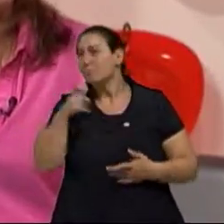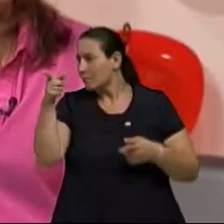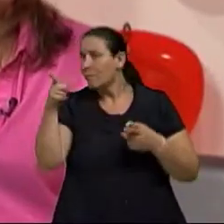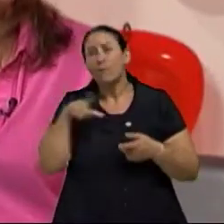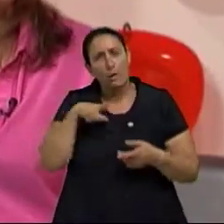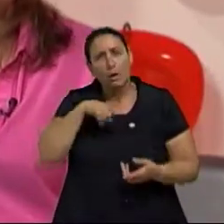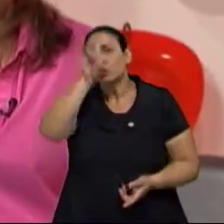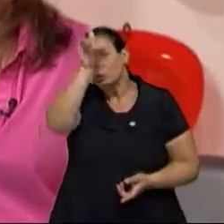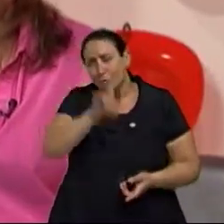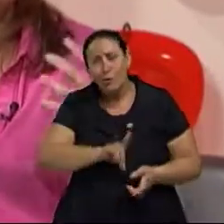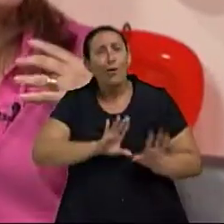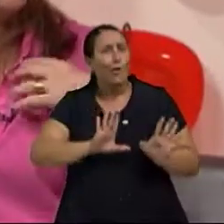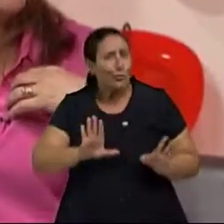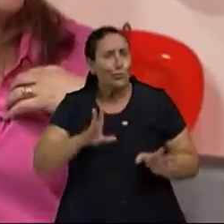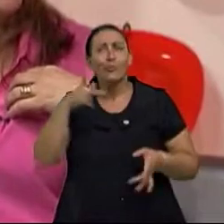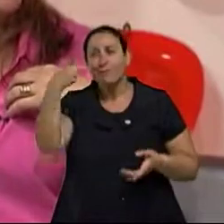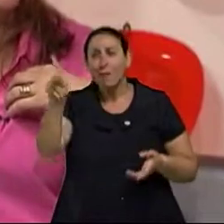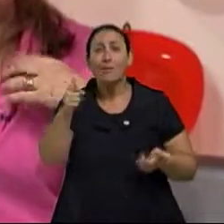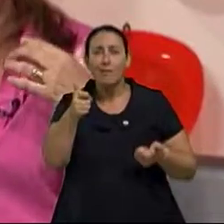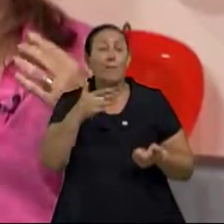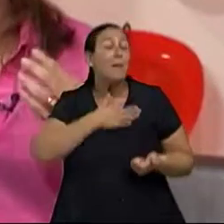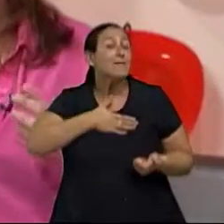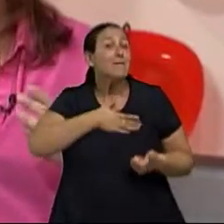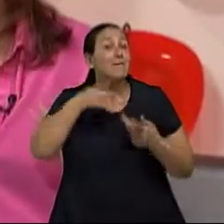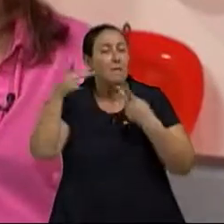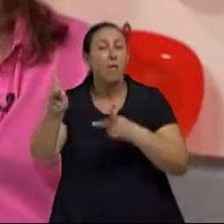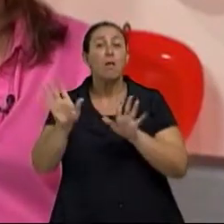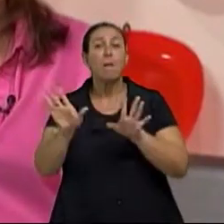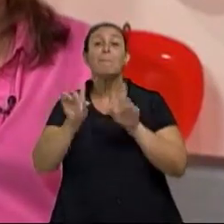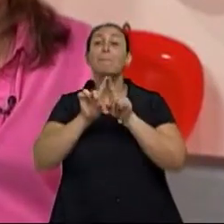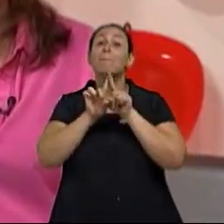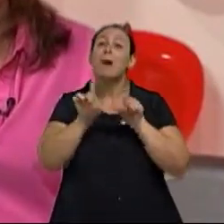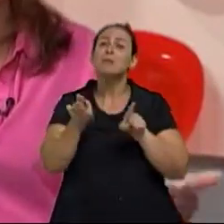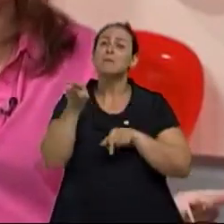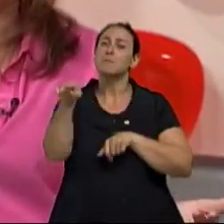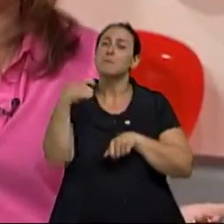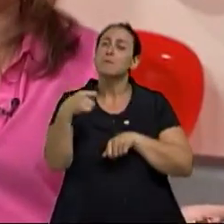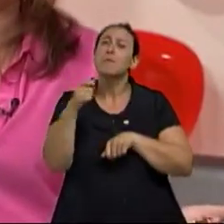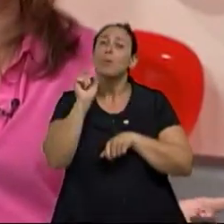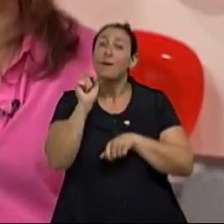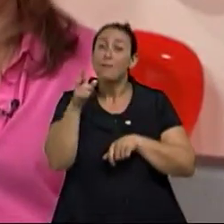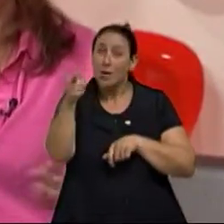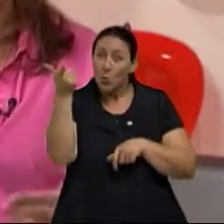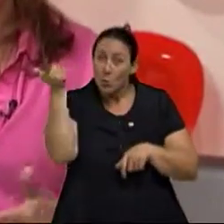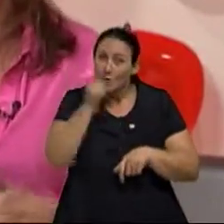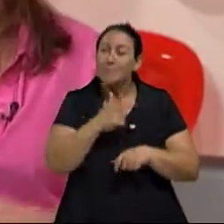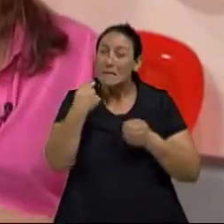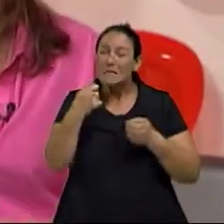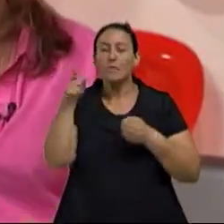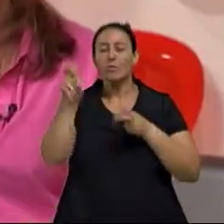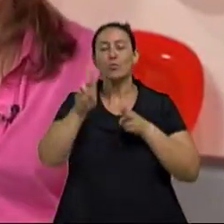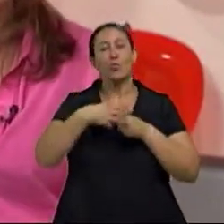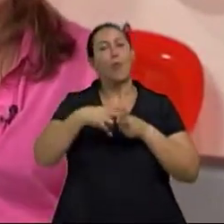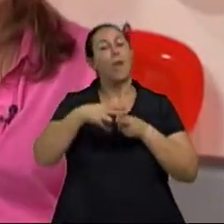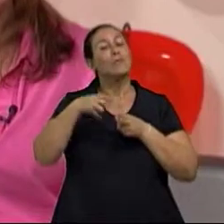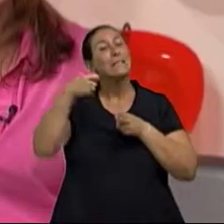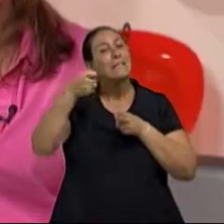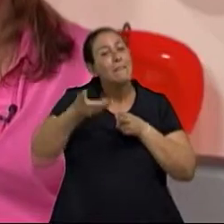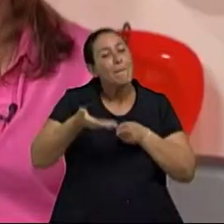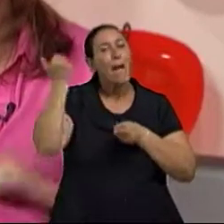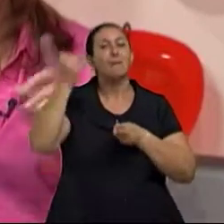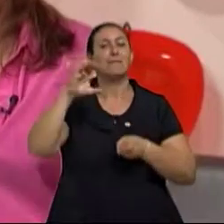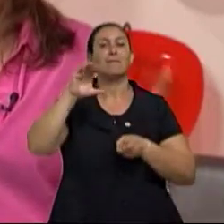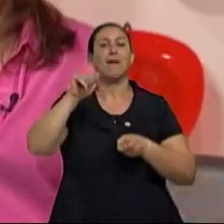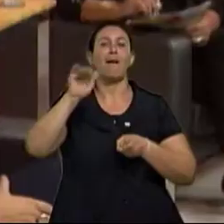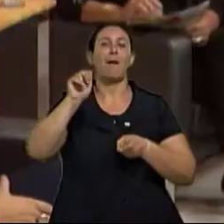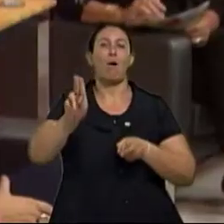um chocolate para o prazer dele. Mas para que ele leve mais benefícios, que ele consuma o chocolate com maior quantidade de